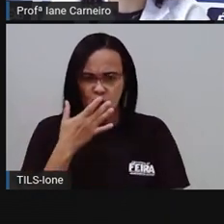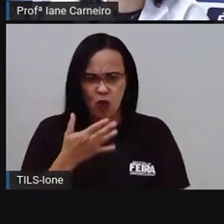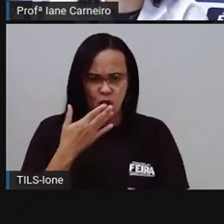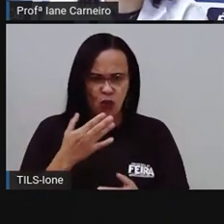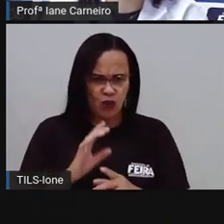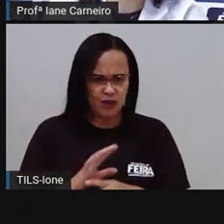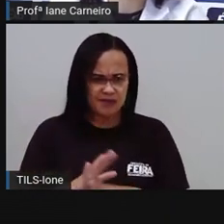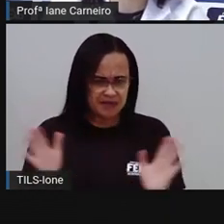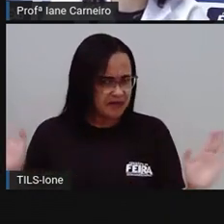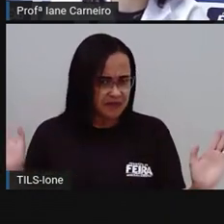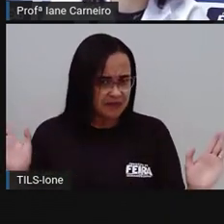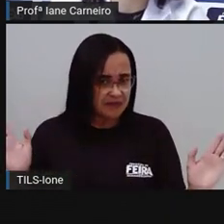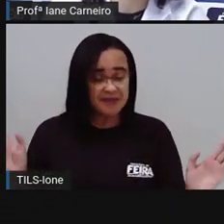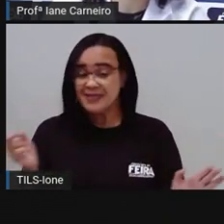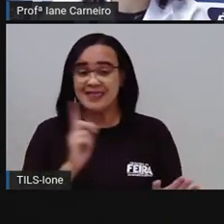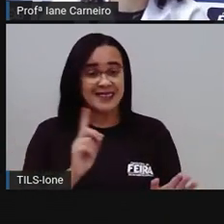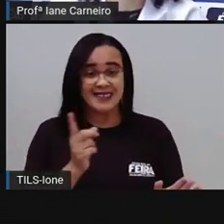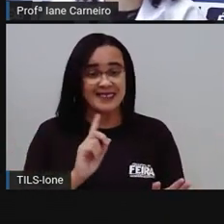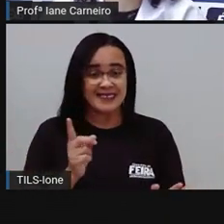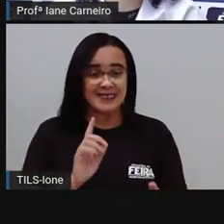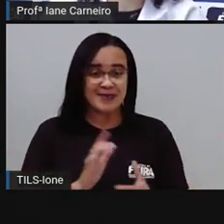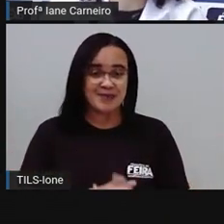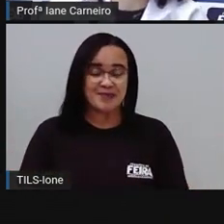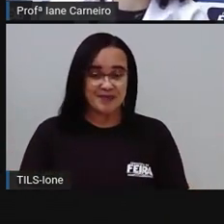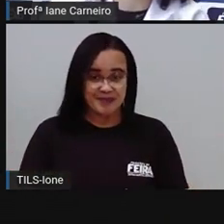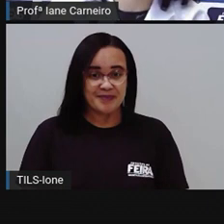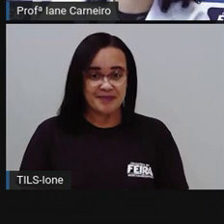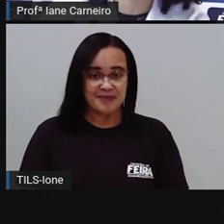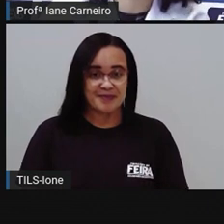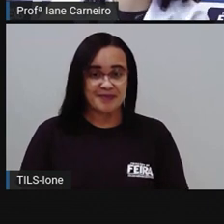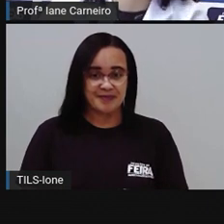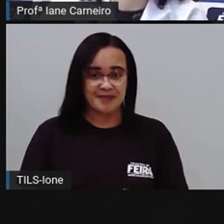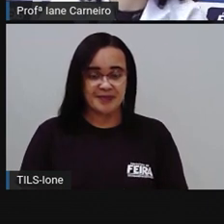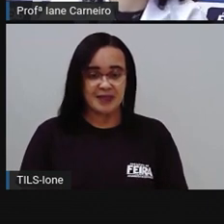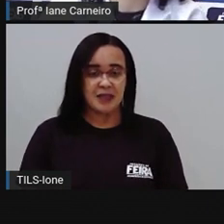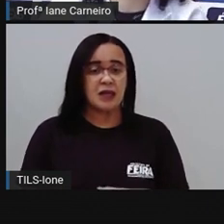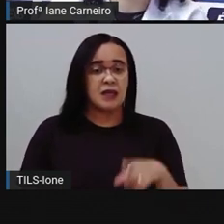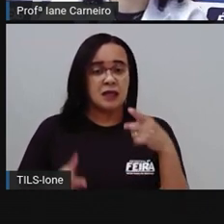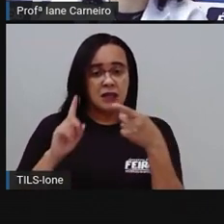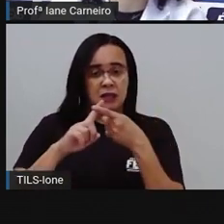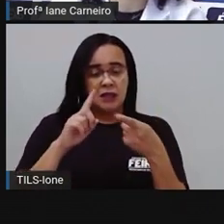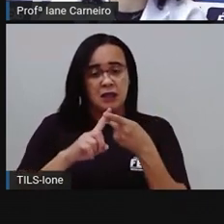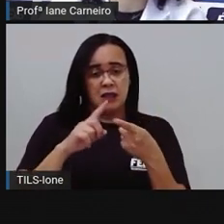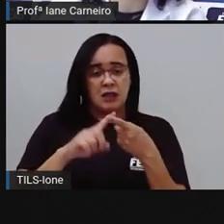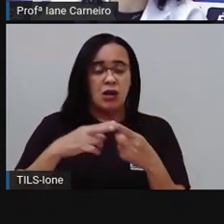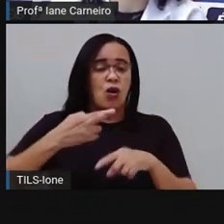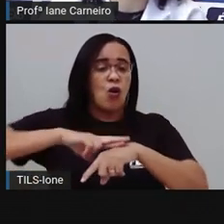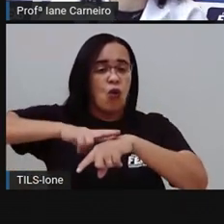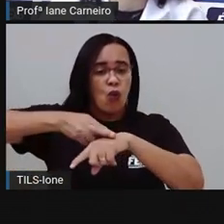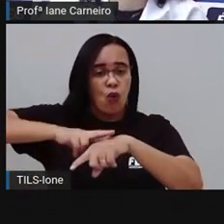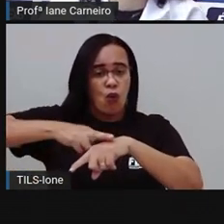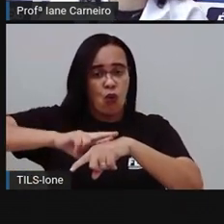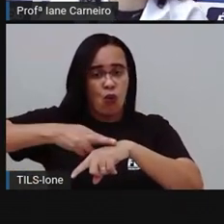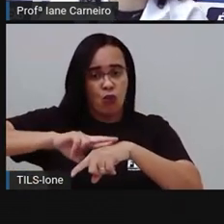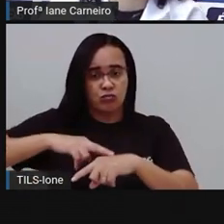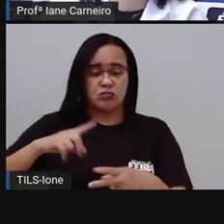eles três. O que mais? Um é desinfetante, o outro é água sanitária, né? Que a gente usa para